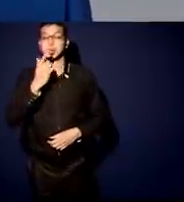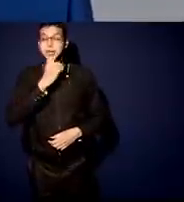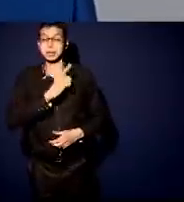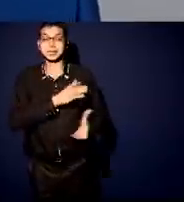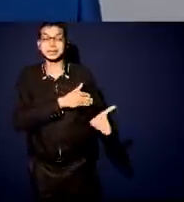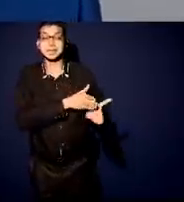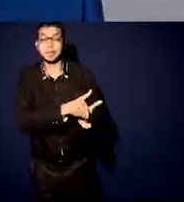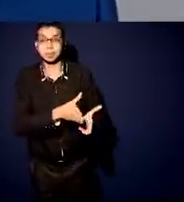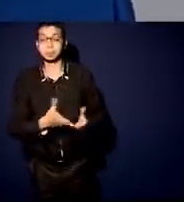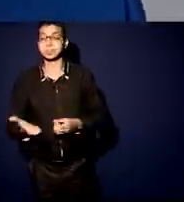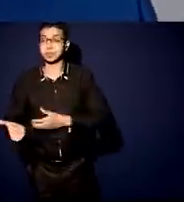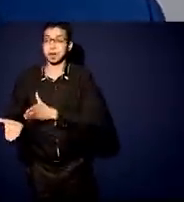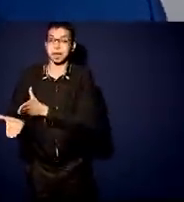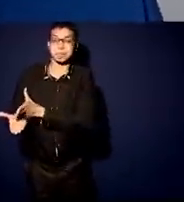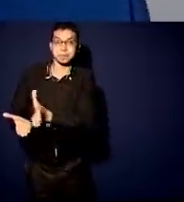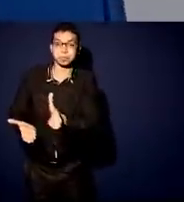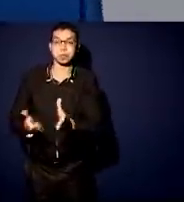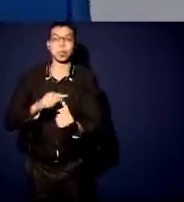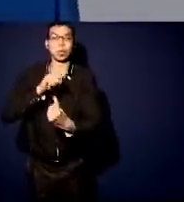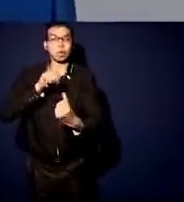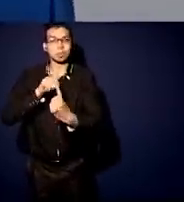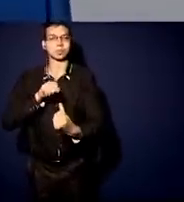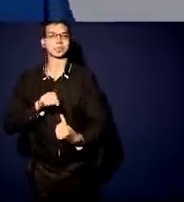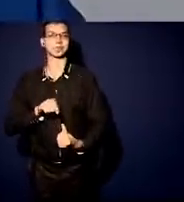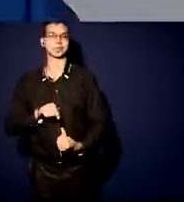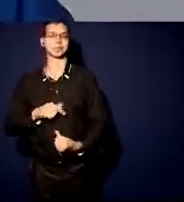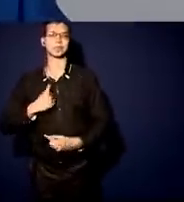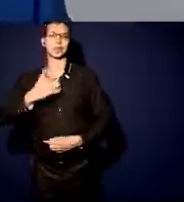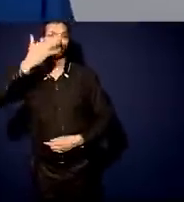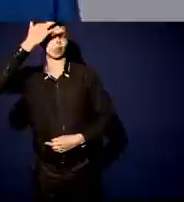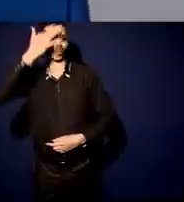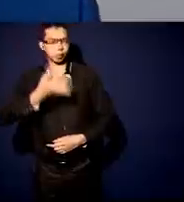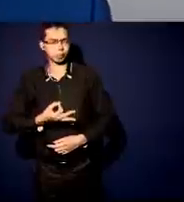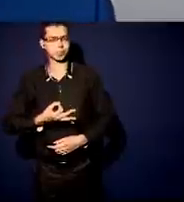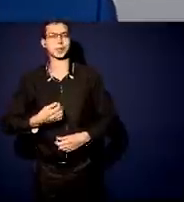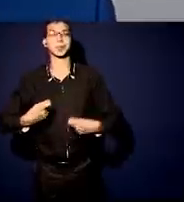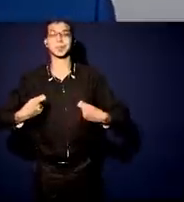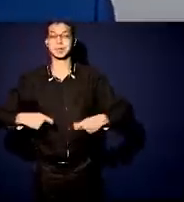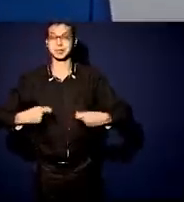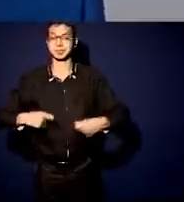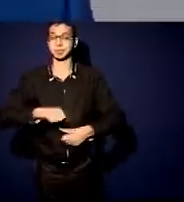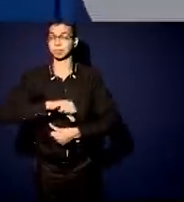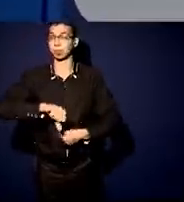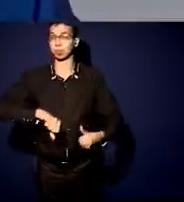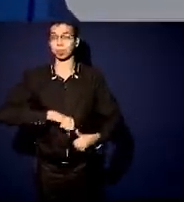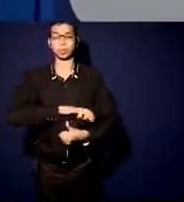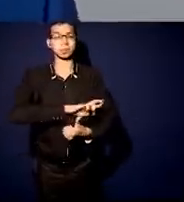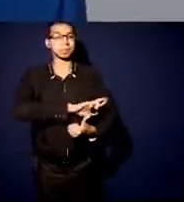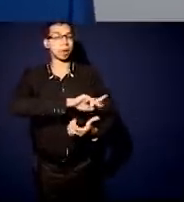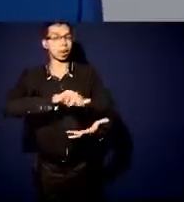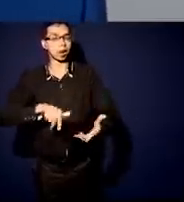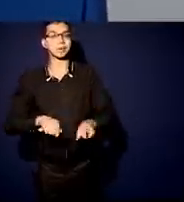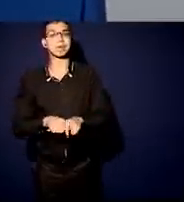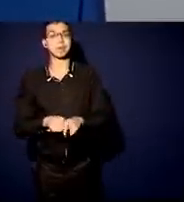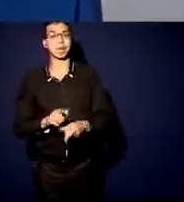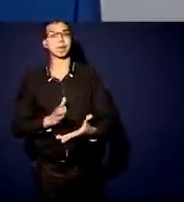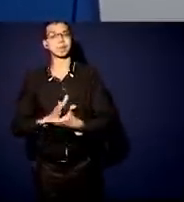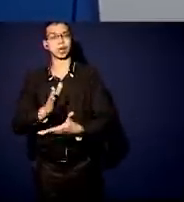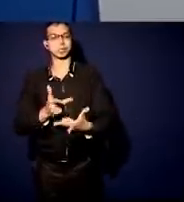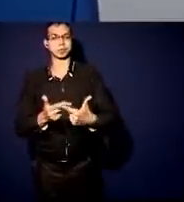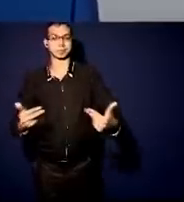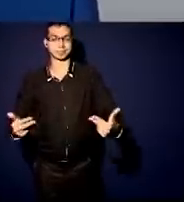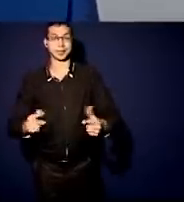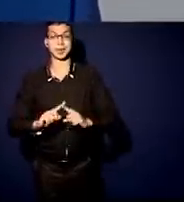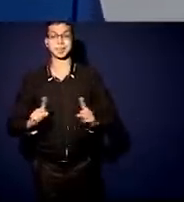um crescimento econômico, a gente vai ter que ter a responsabilidade fiscal, nós vamos ter que aprovar reformas estruturantes e jamais nós vamos poder prescindir do